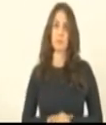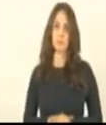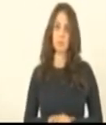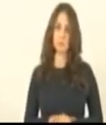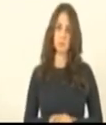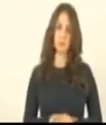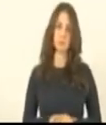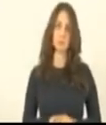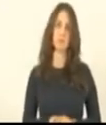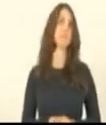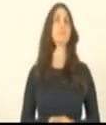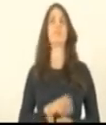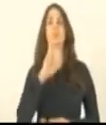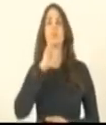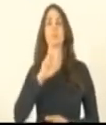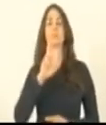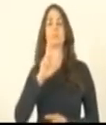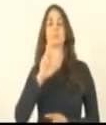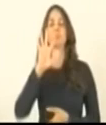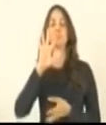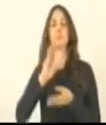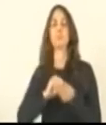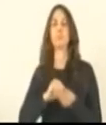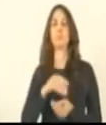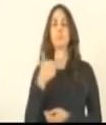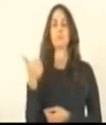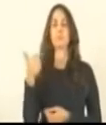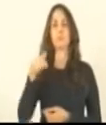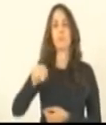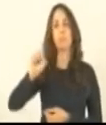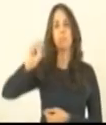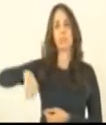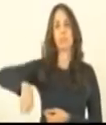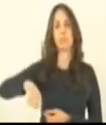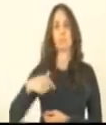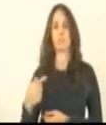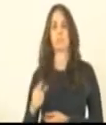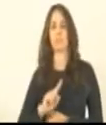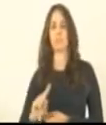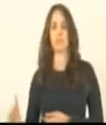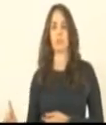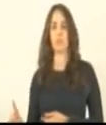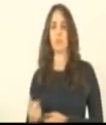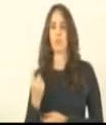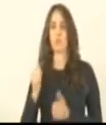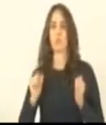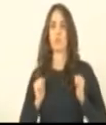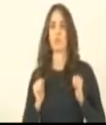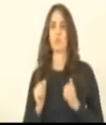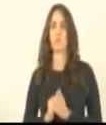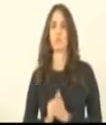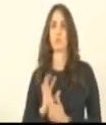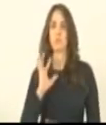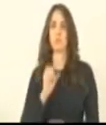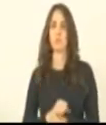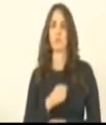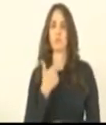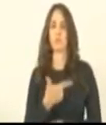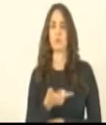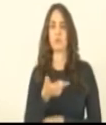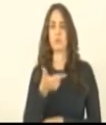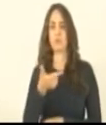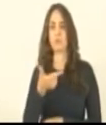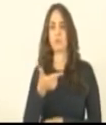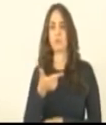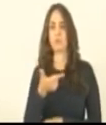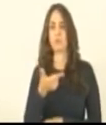Passamos, então, ao resultado. Temos 17 votos sim, 7 não, uma abstenção, totalizando 25